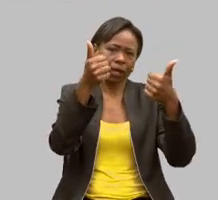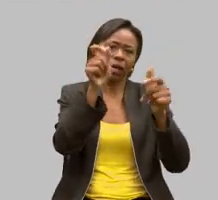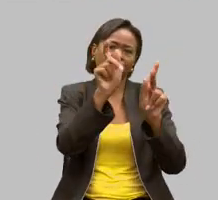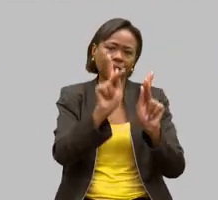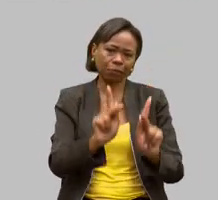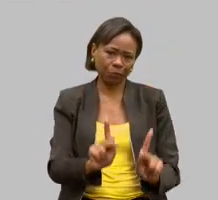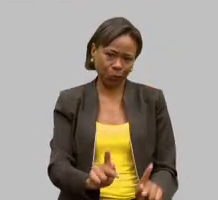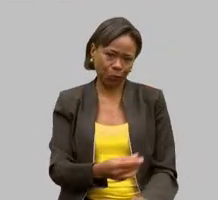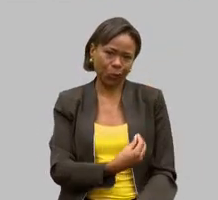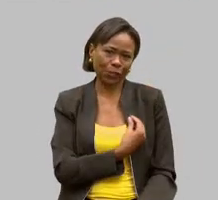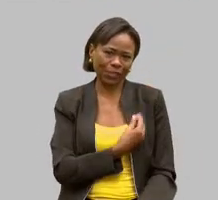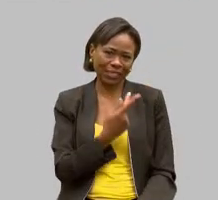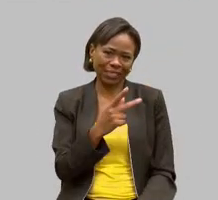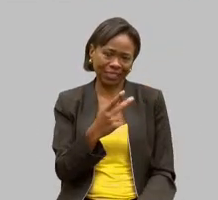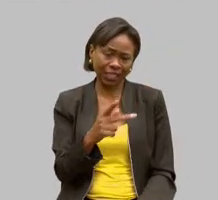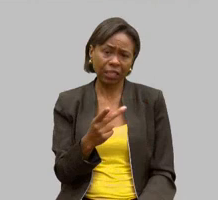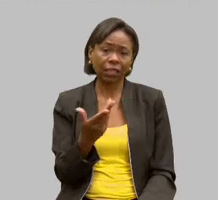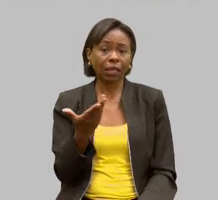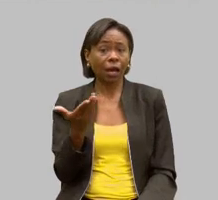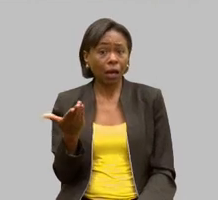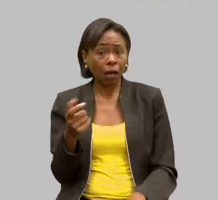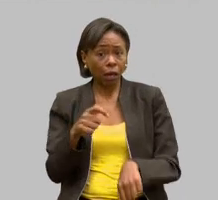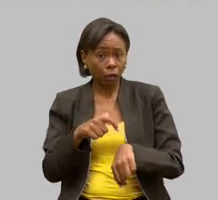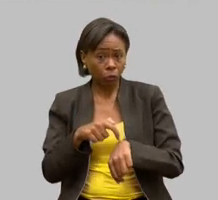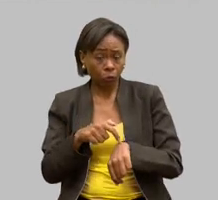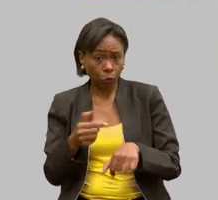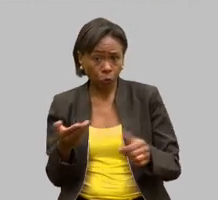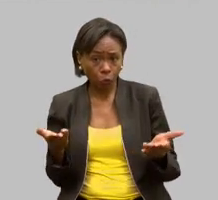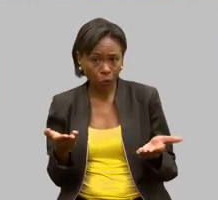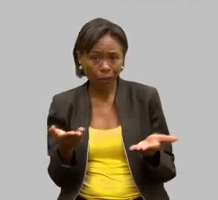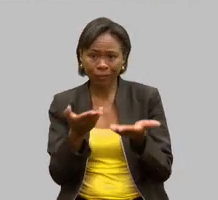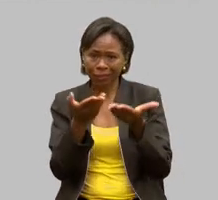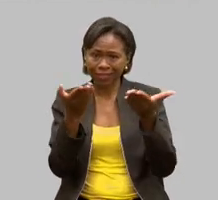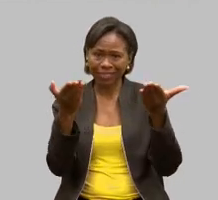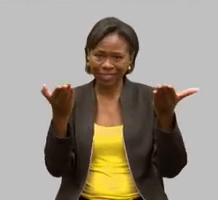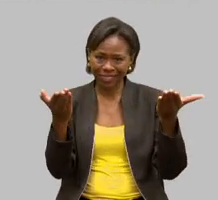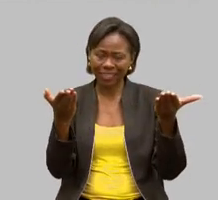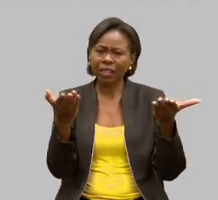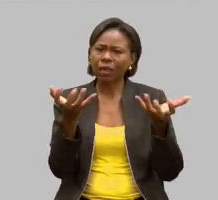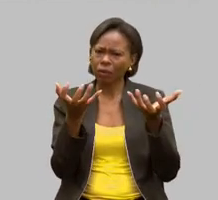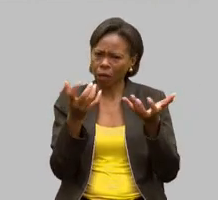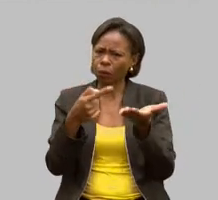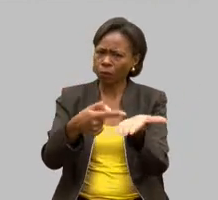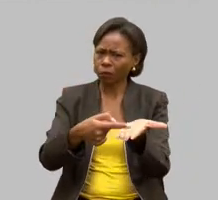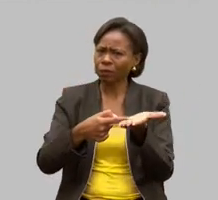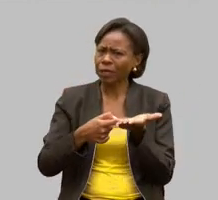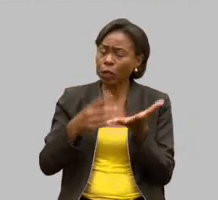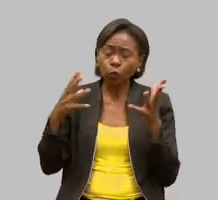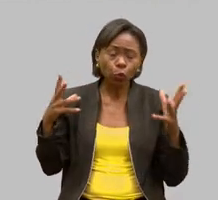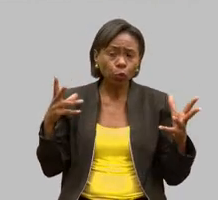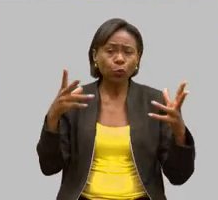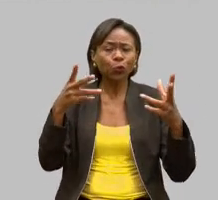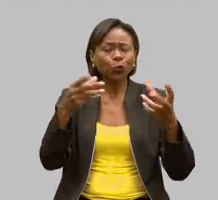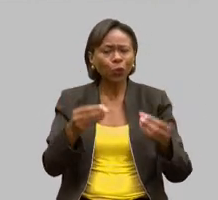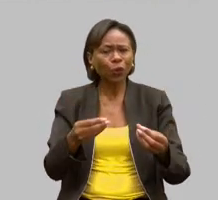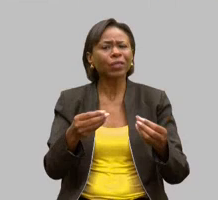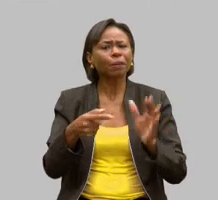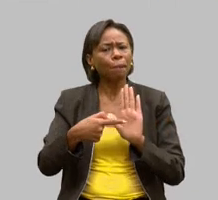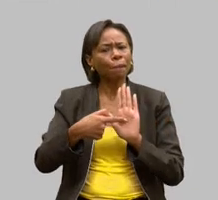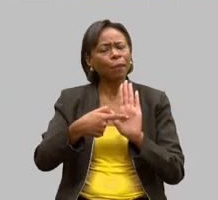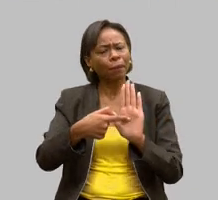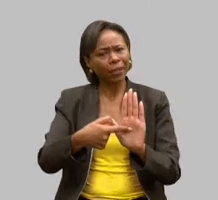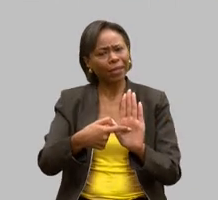amigas, autoridades aqui presentes, eu quero convidar a todos a expressarem sua admiração e reconhecimento